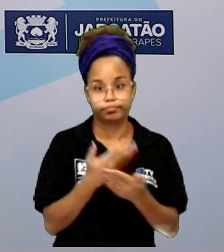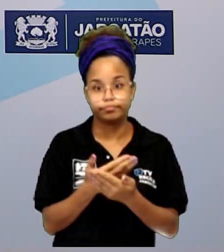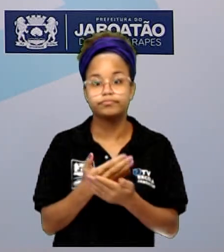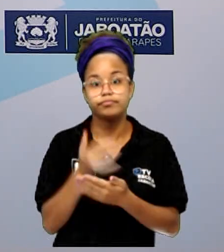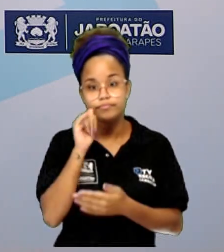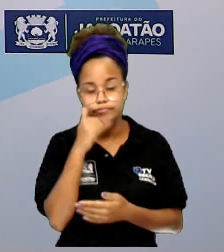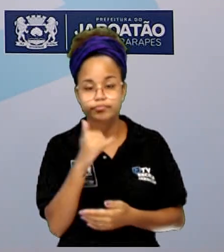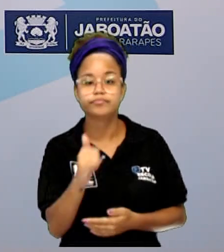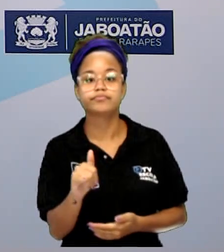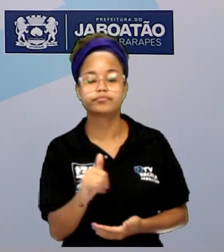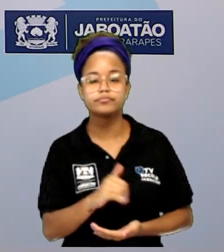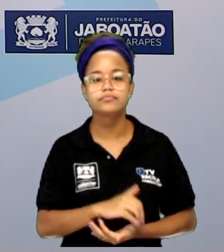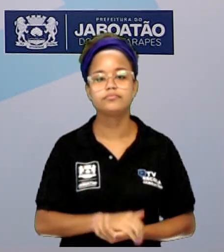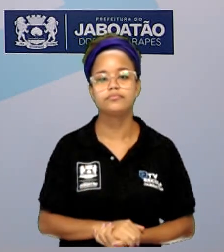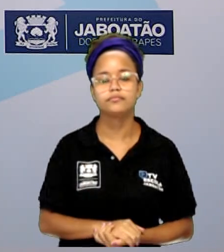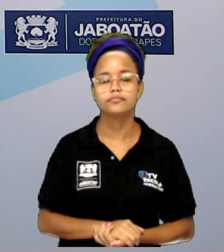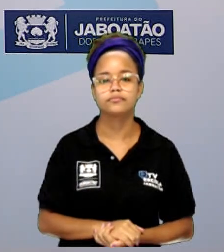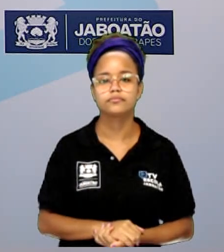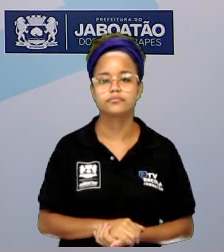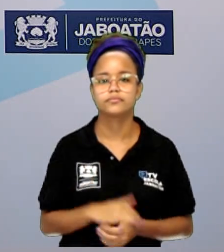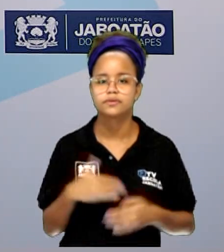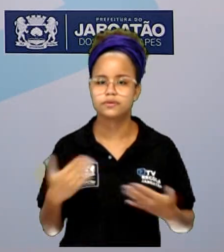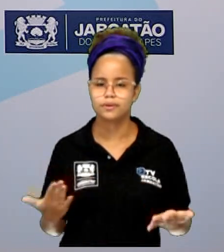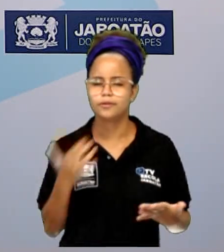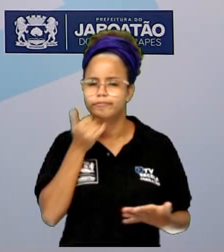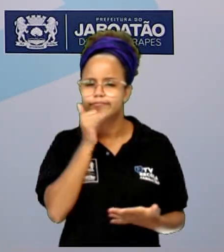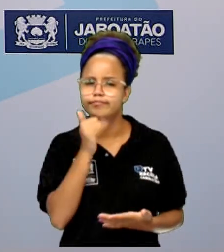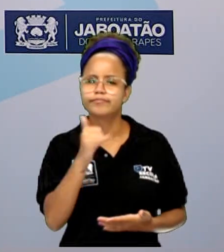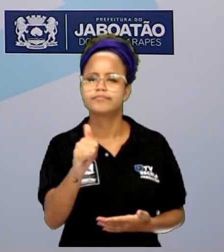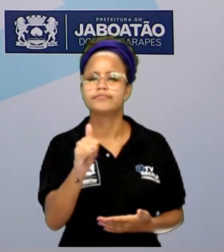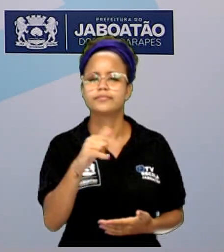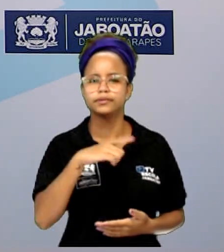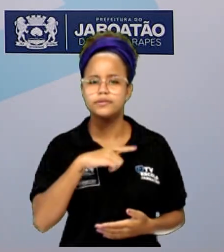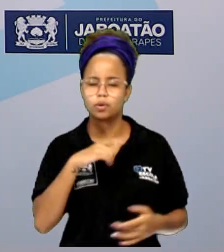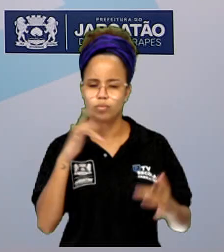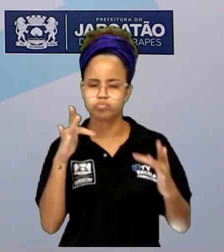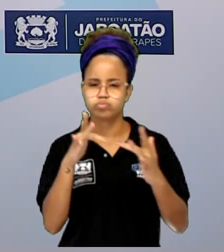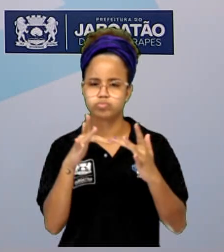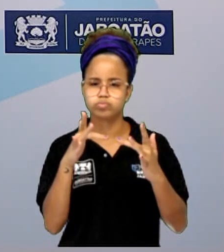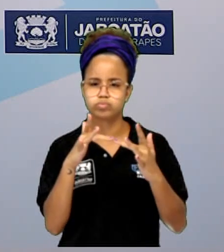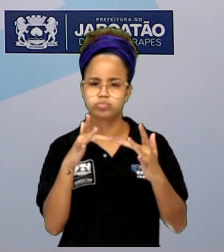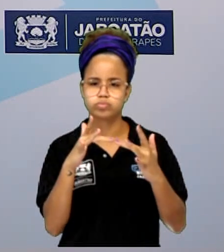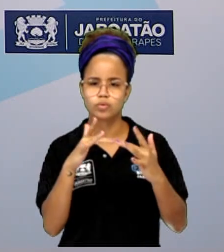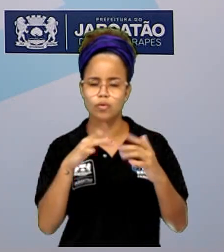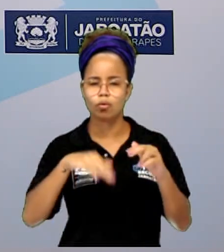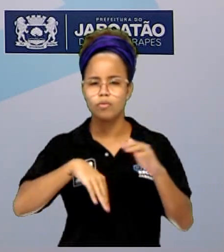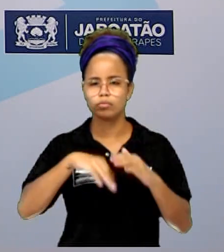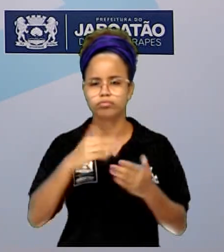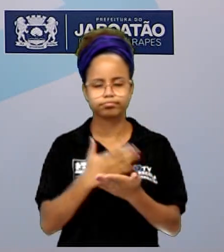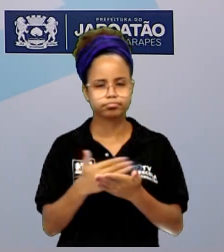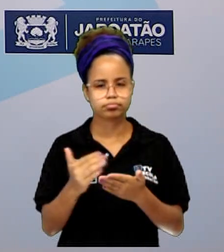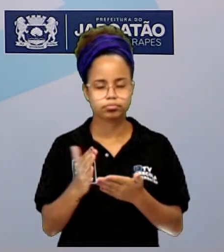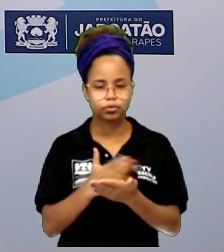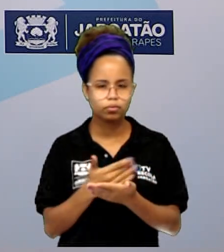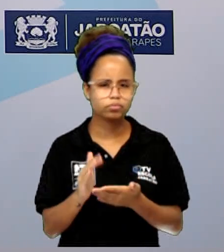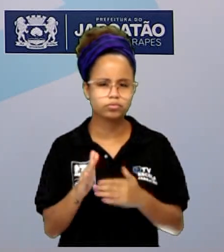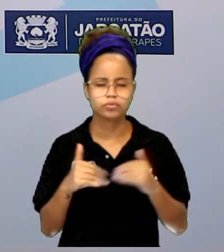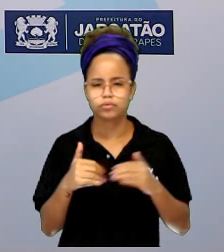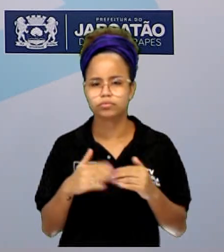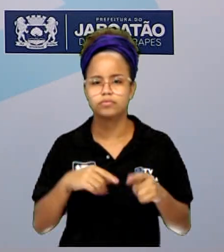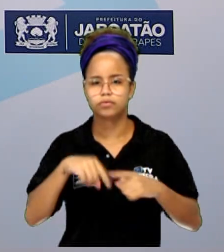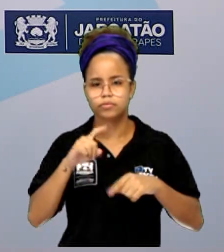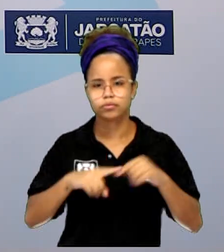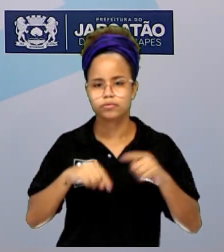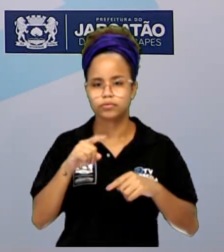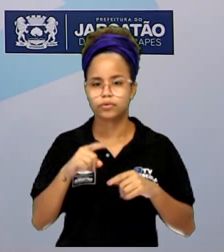Então, se a energia elétrica ali, ela entrar em contato com algum material que seja condutor de energia